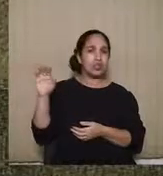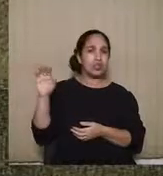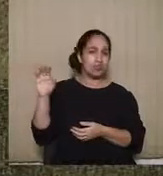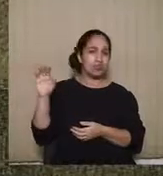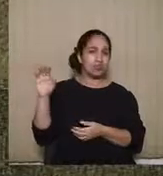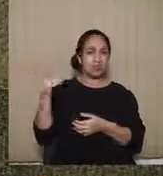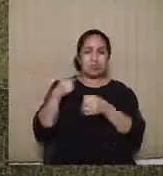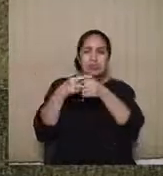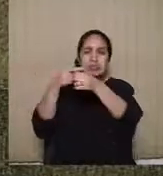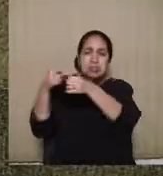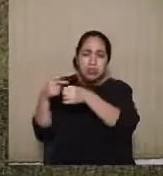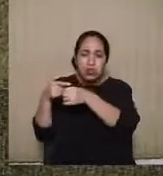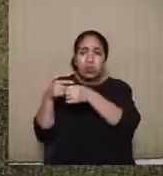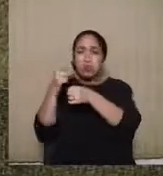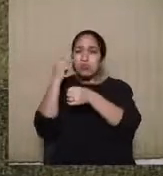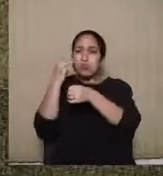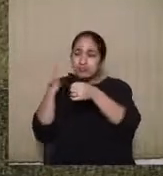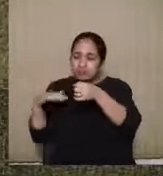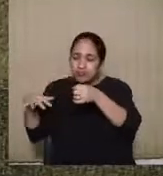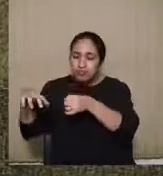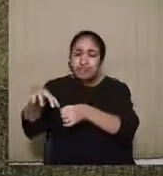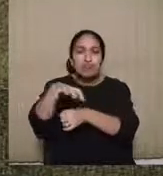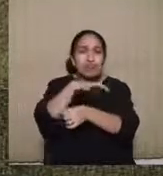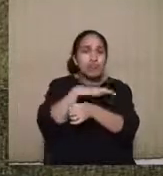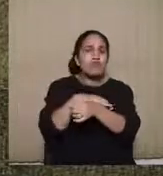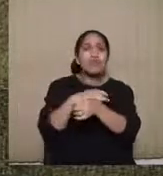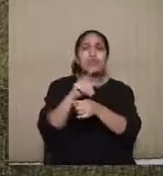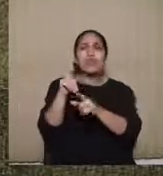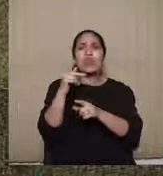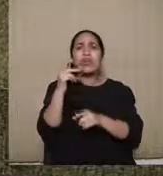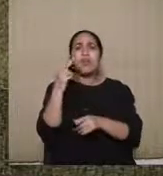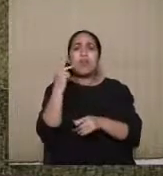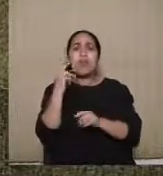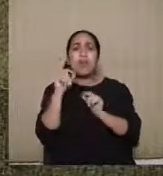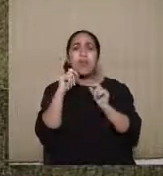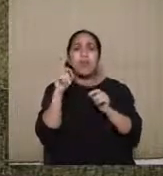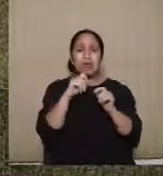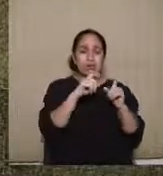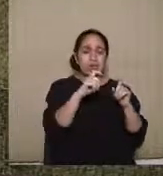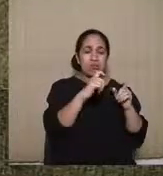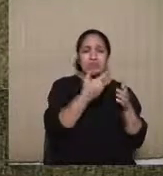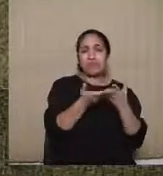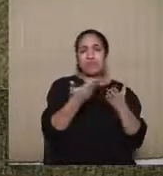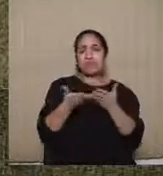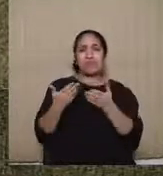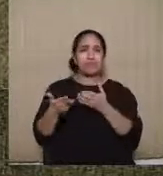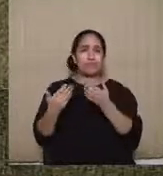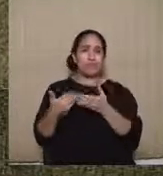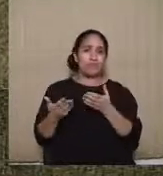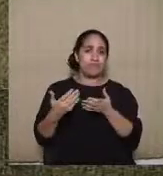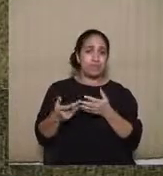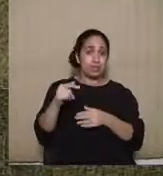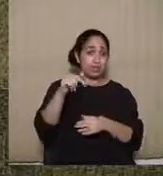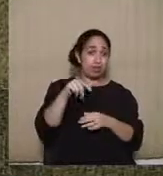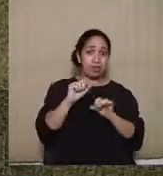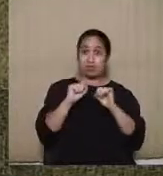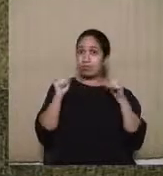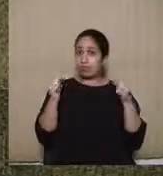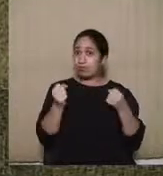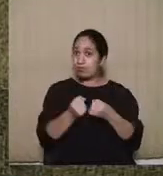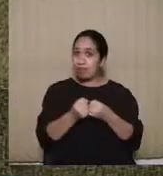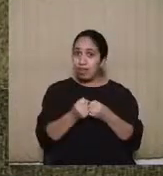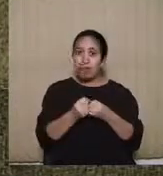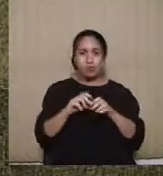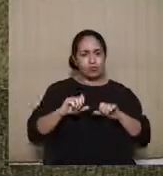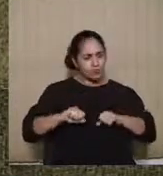o e grande São Paulo, era muito comum perder as reuniões, não é, doutor Lélio? Mas, aqui no seminário, com